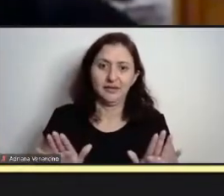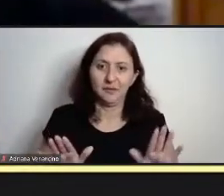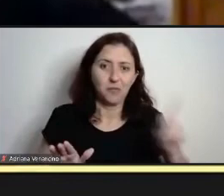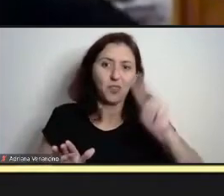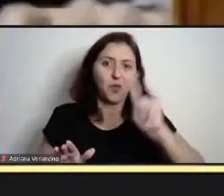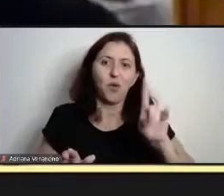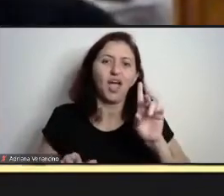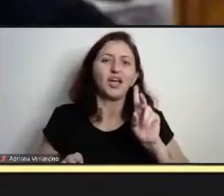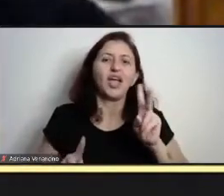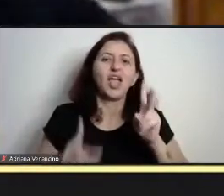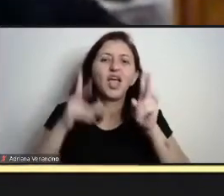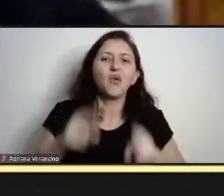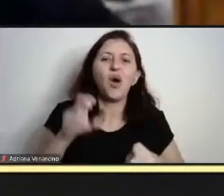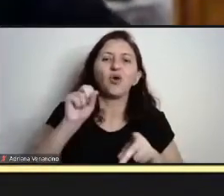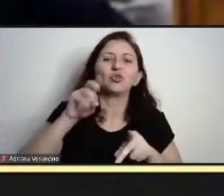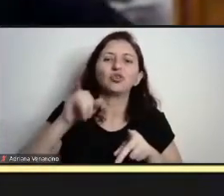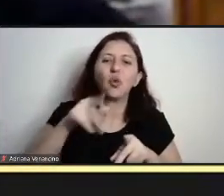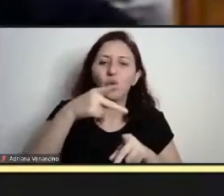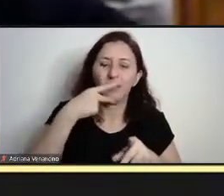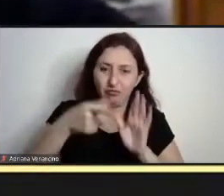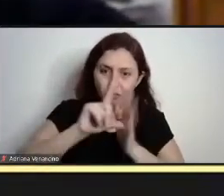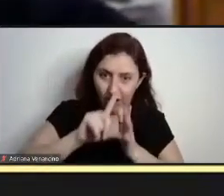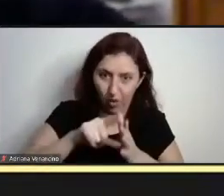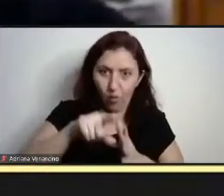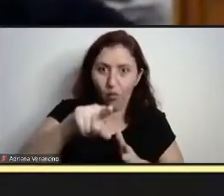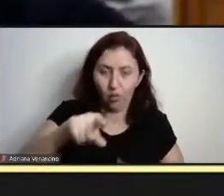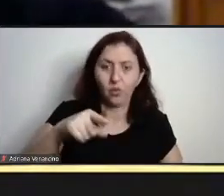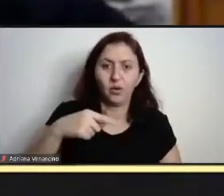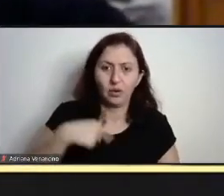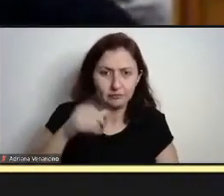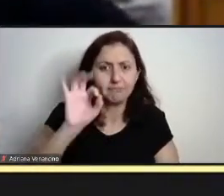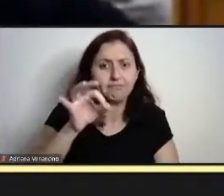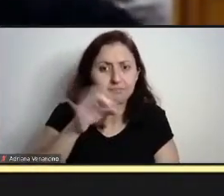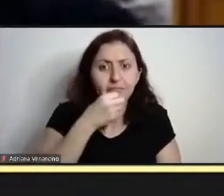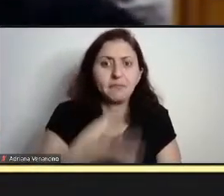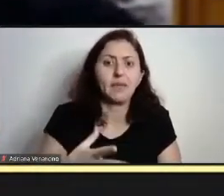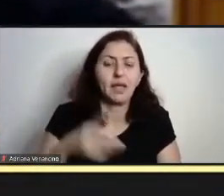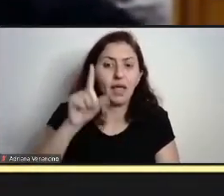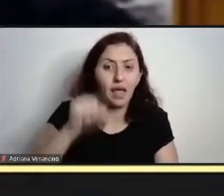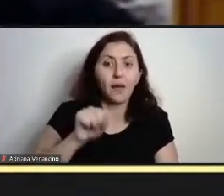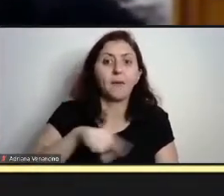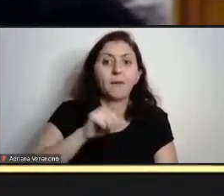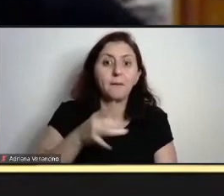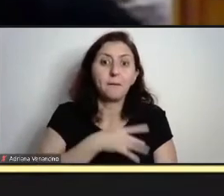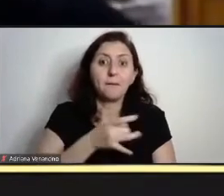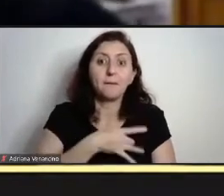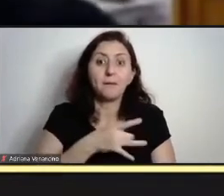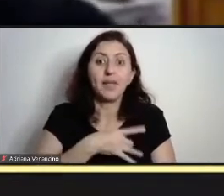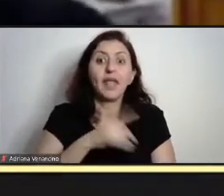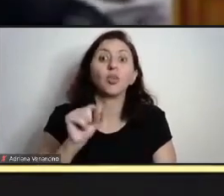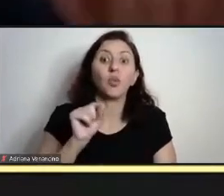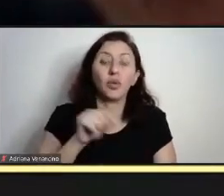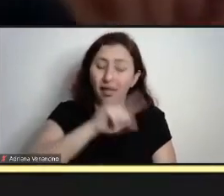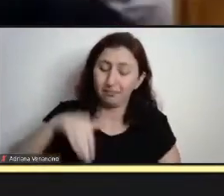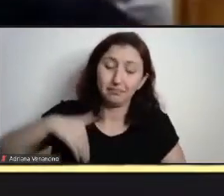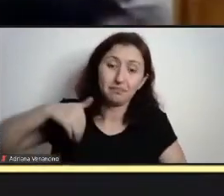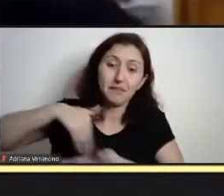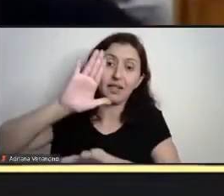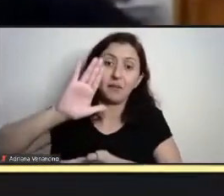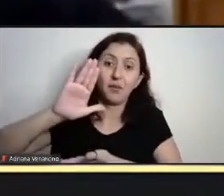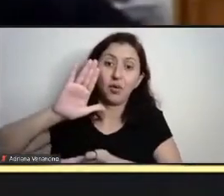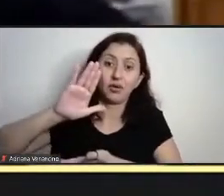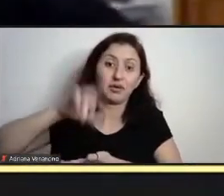a Sônia levantou muito bem, que eu, inclusive, queria ter comentado, que é o medo do desemprego. O medo do desemprego é uma questão